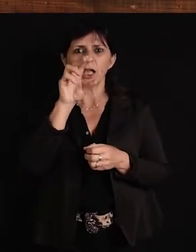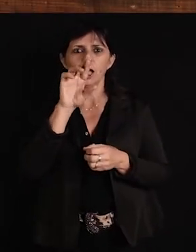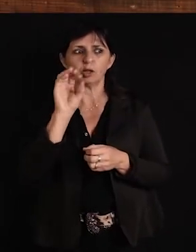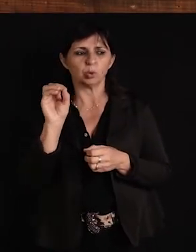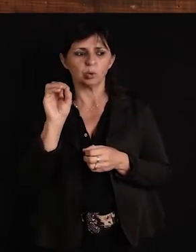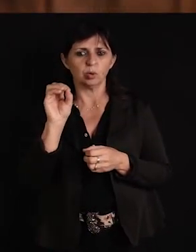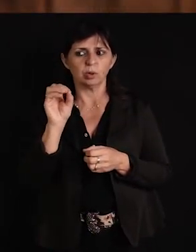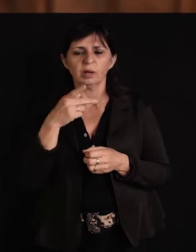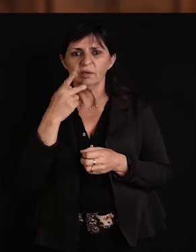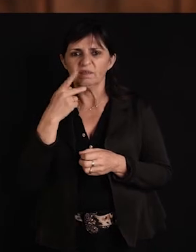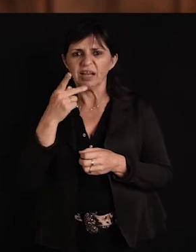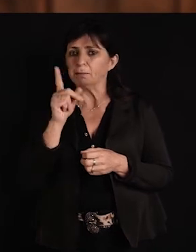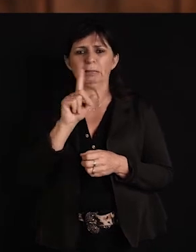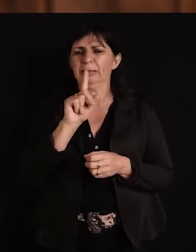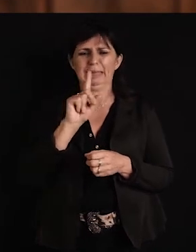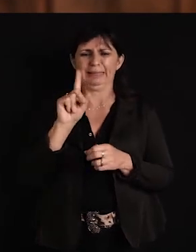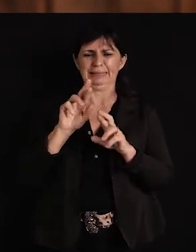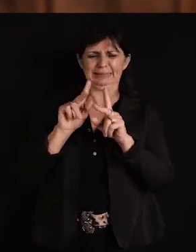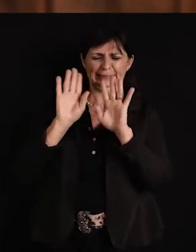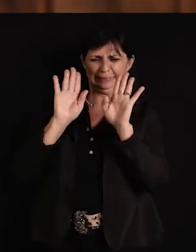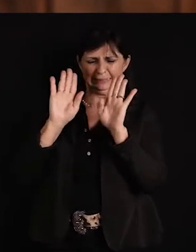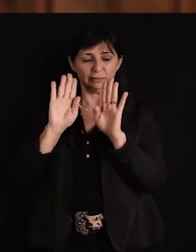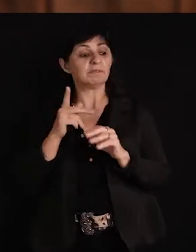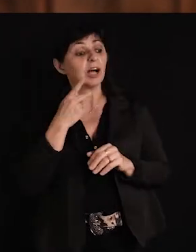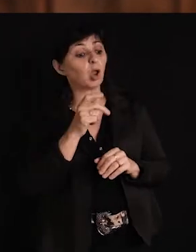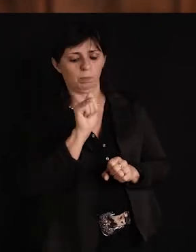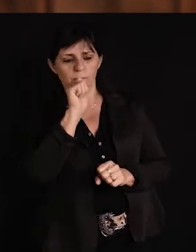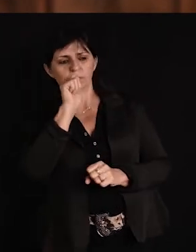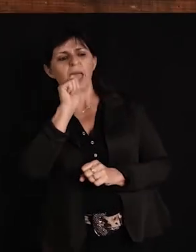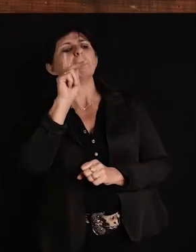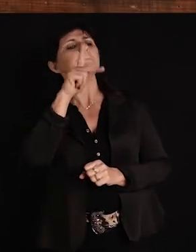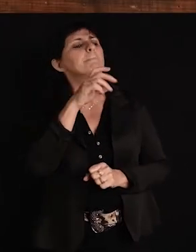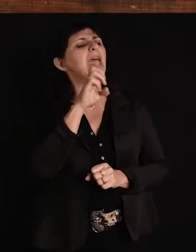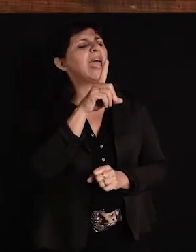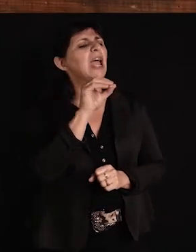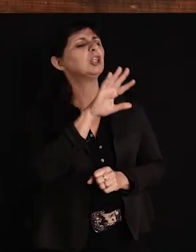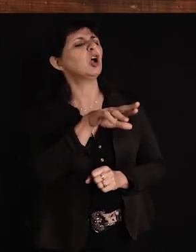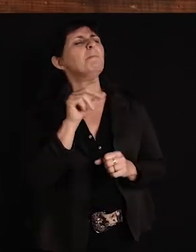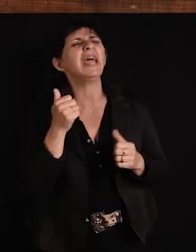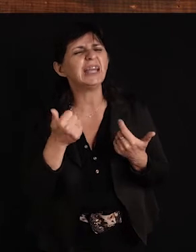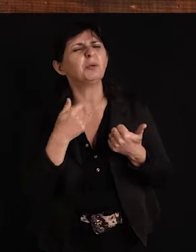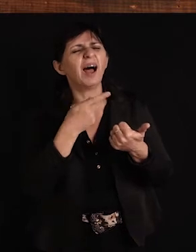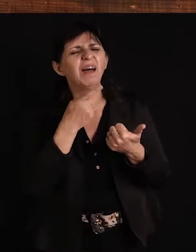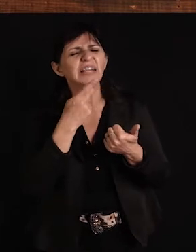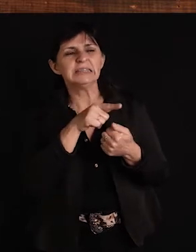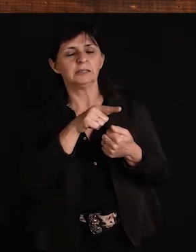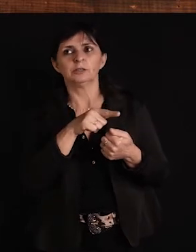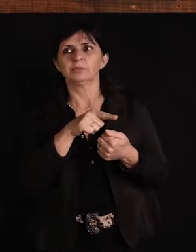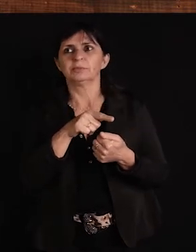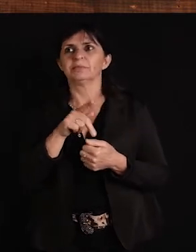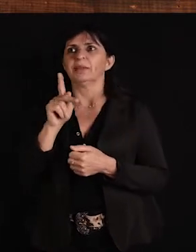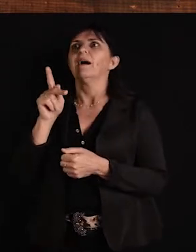Falei pro Varguinhas. Só que não era Pedro. Na hora o Varguinhas foi e falou no microfone, é Pedro Bakudo, é Pedro, é Pedro Bakudo.